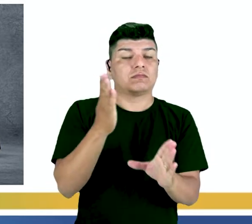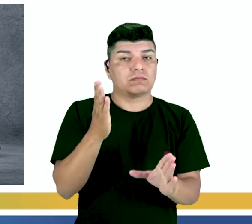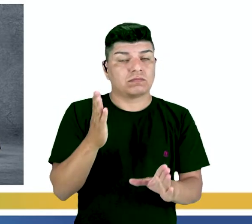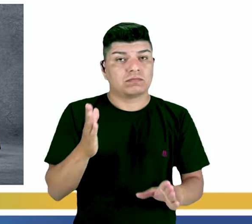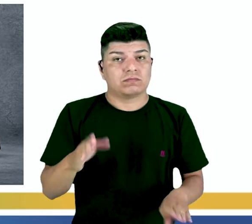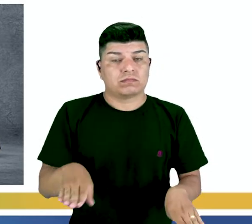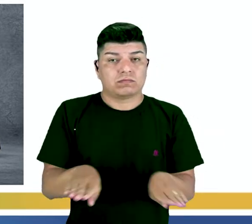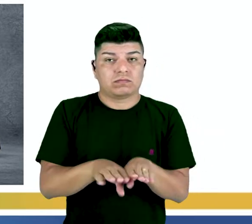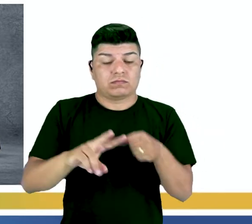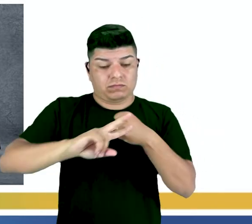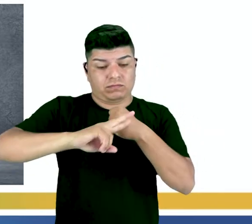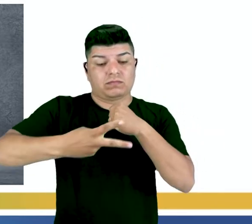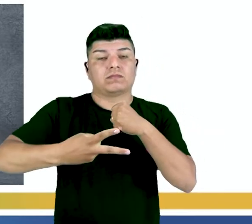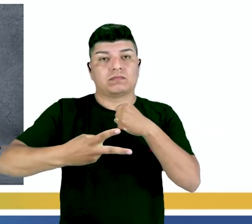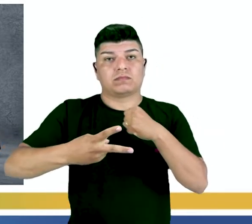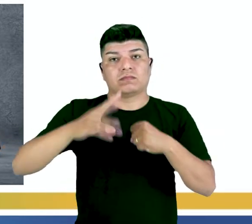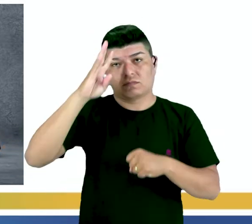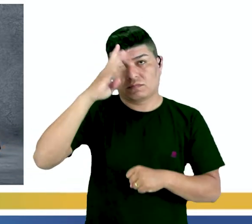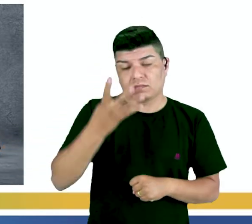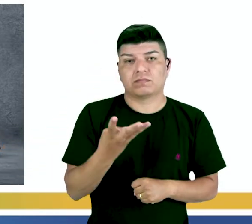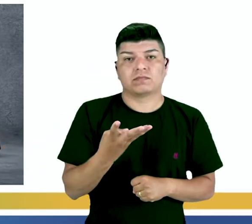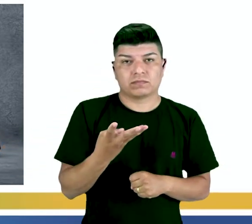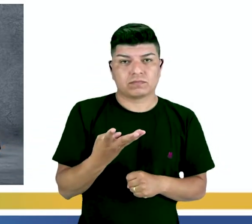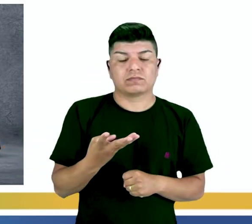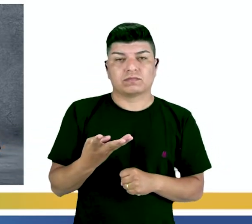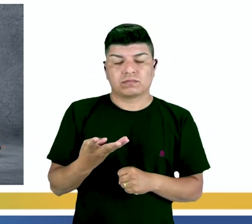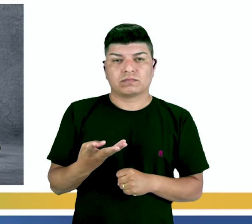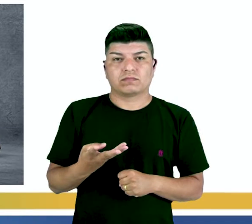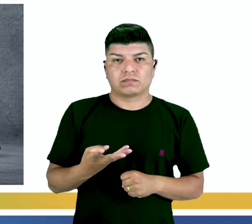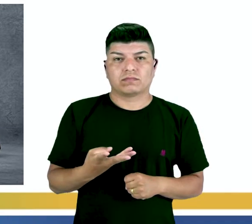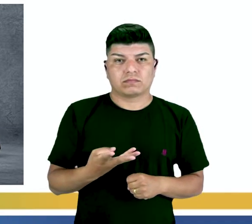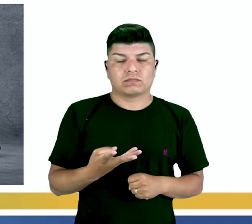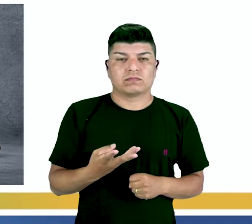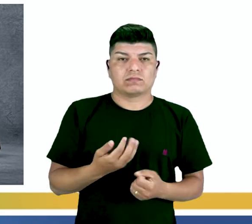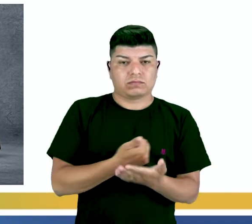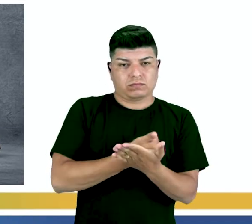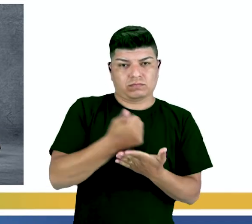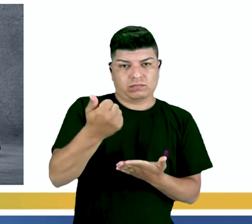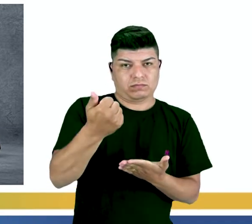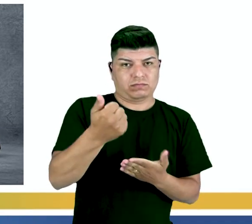a consequência seria o resultado, o efeito dessa ação.